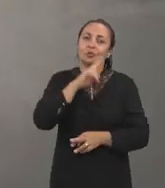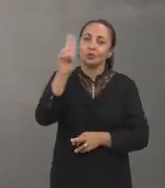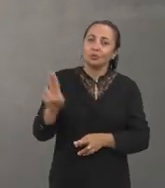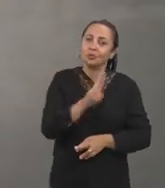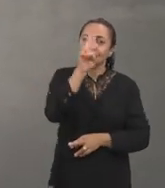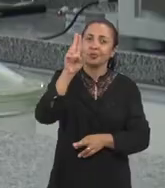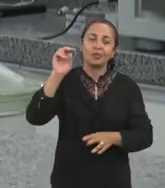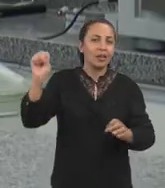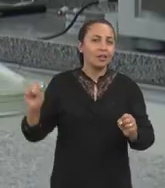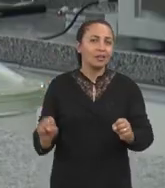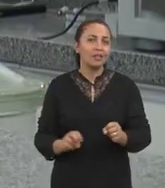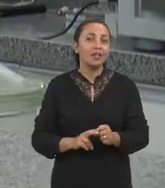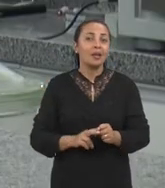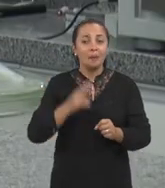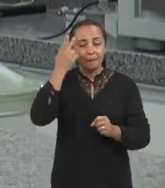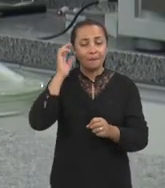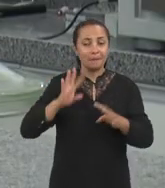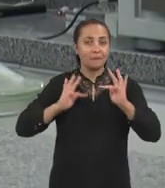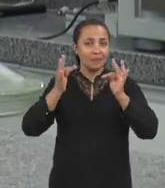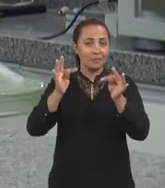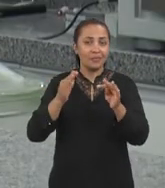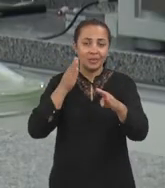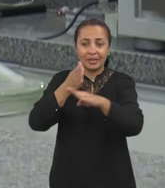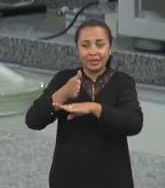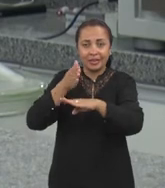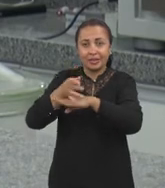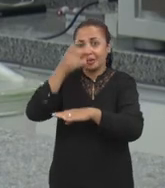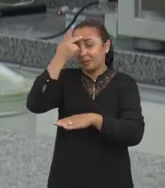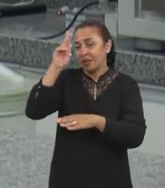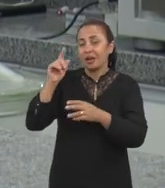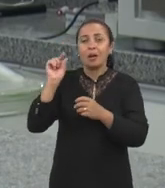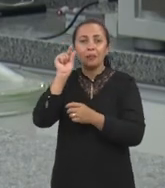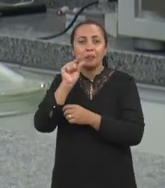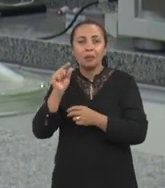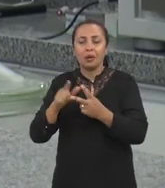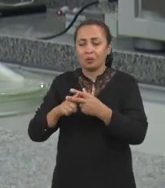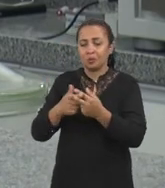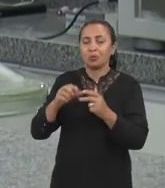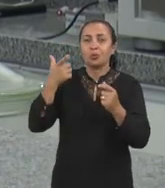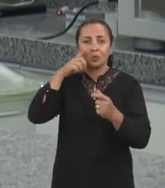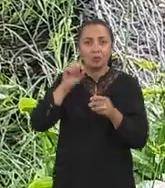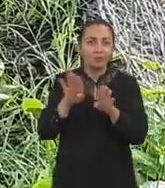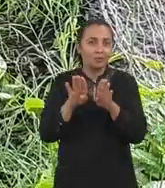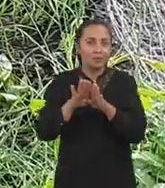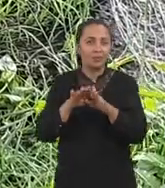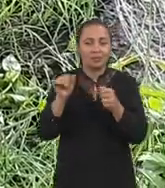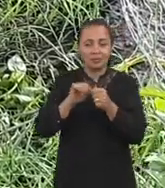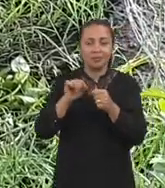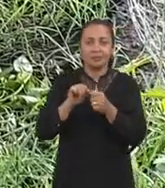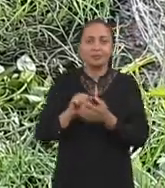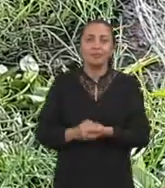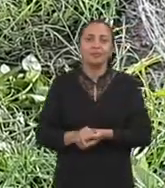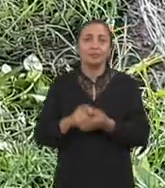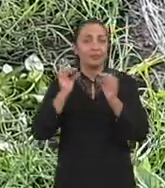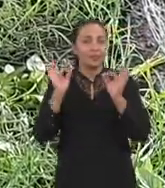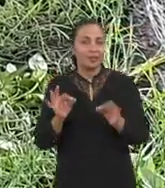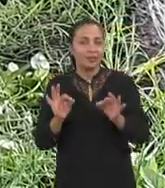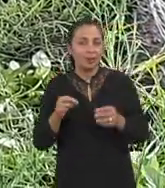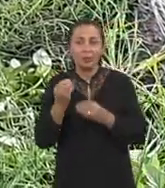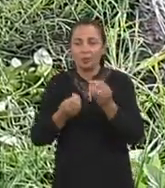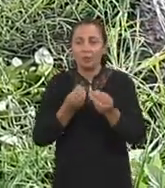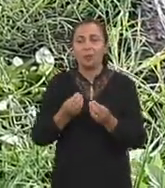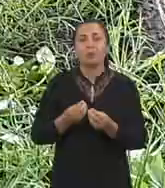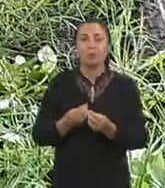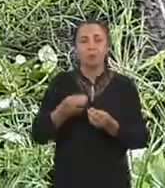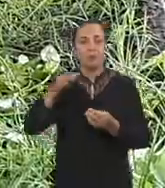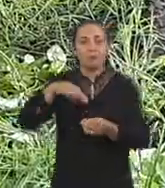universidade em uma tecnologia acessível para que o pequeno produtor consiga também fabricar. De acordo com o Ministério da Agricultura,